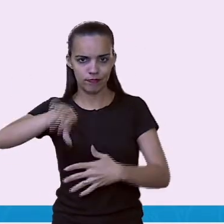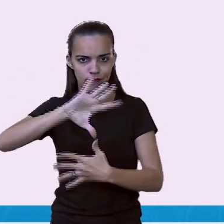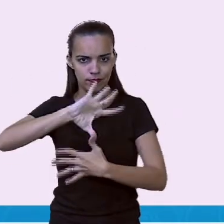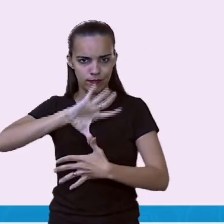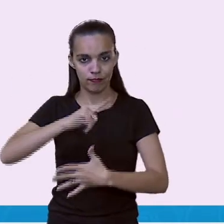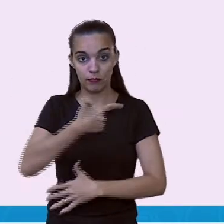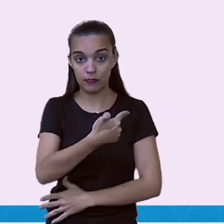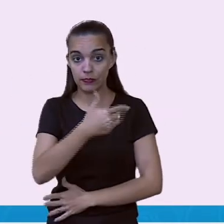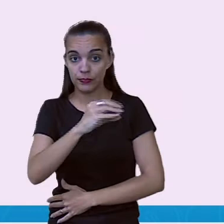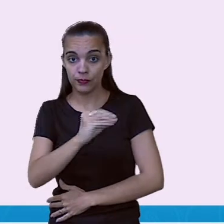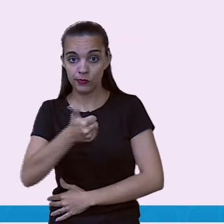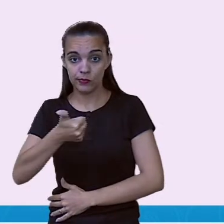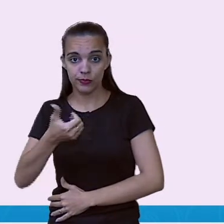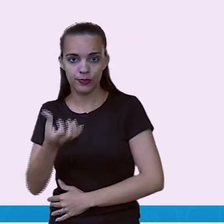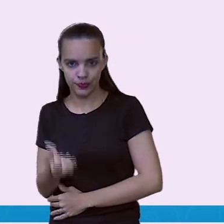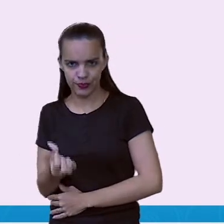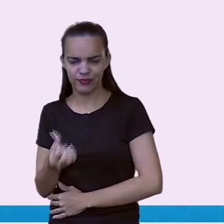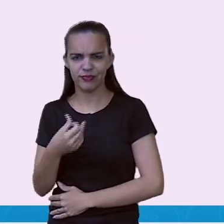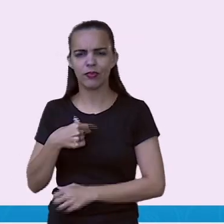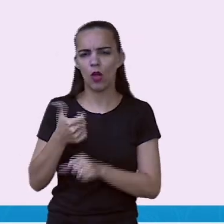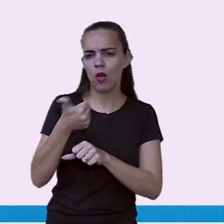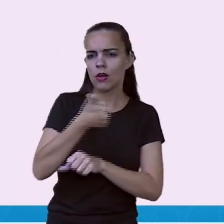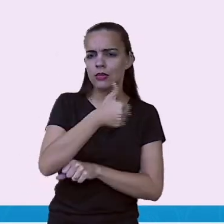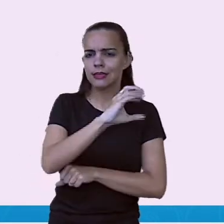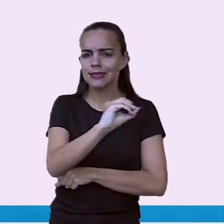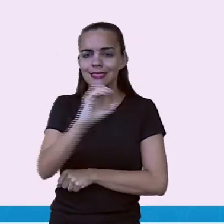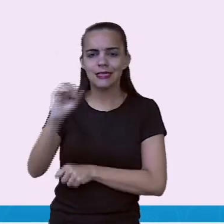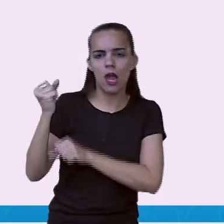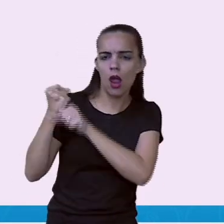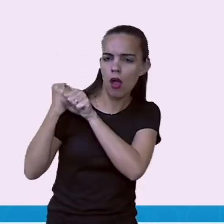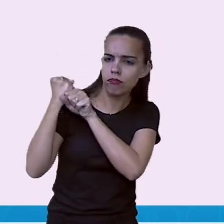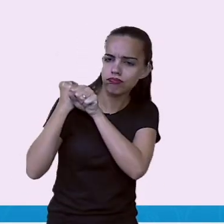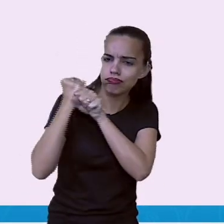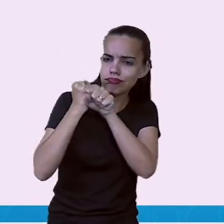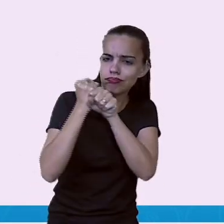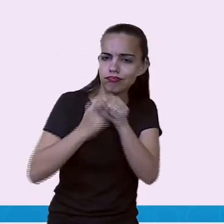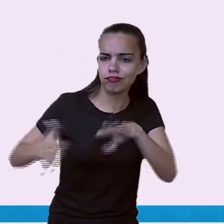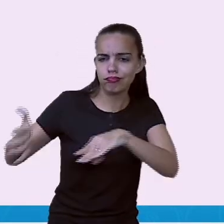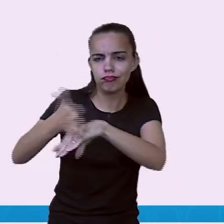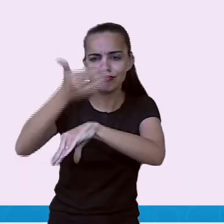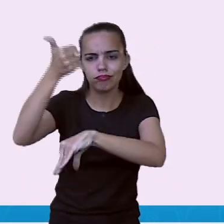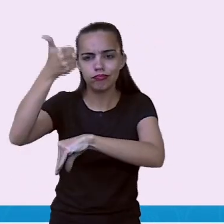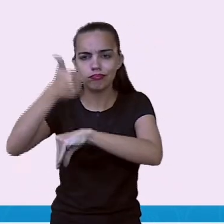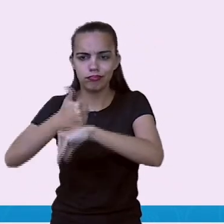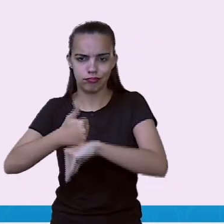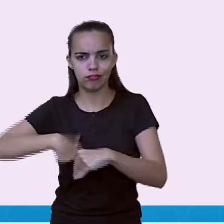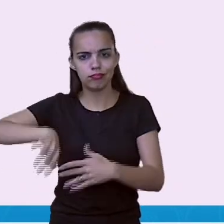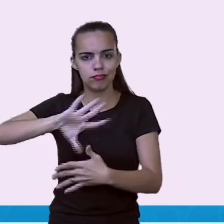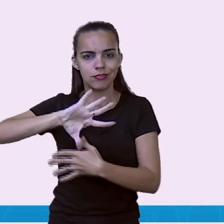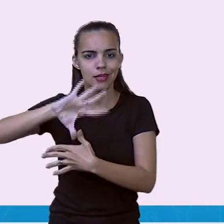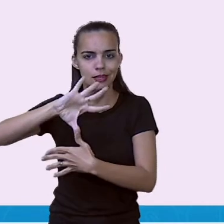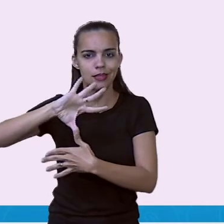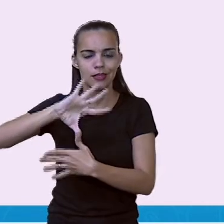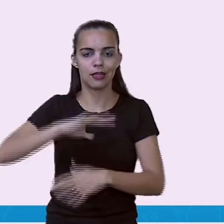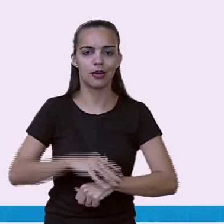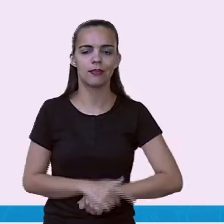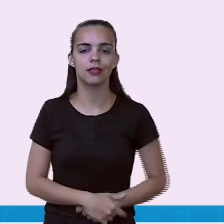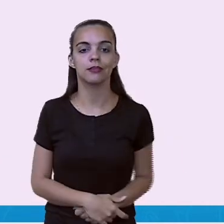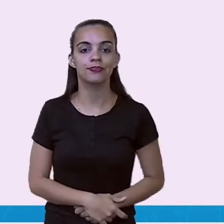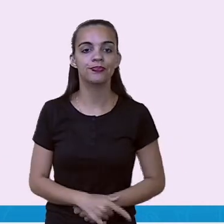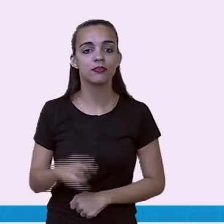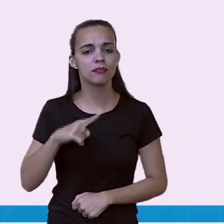2016, o centenário no caminho do sucesso. No centésimo